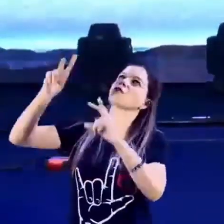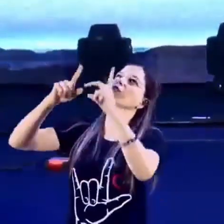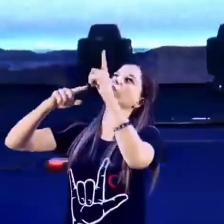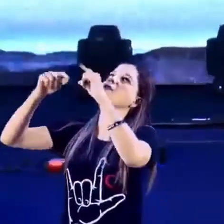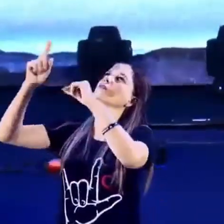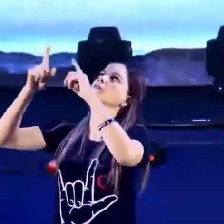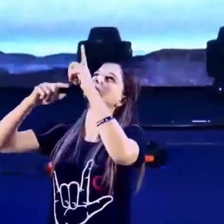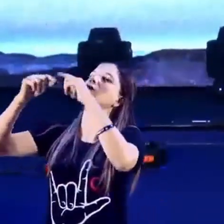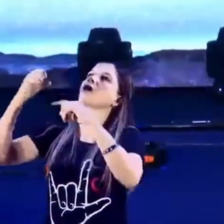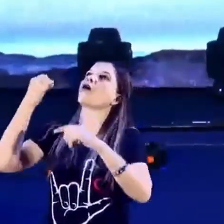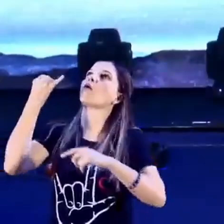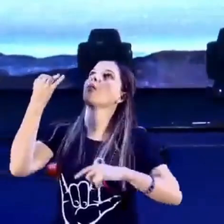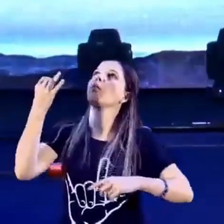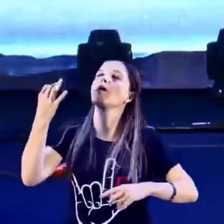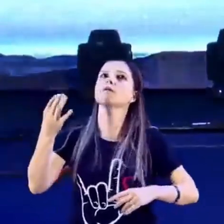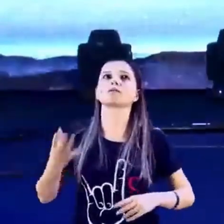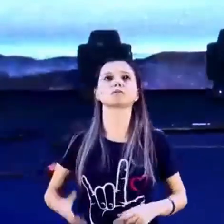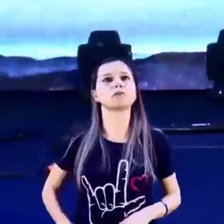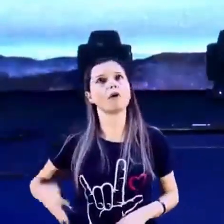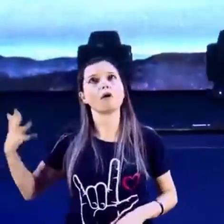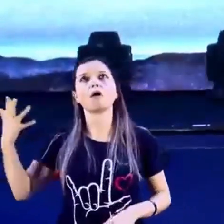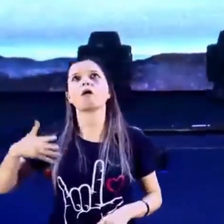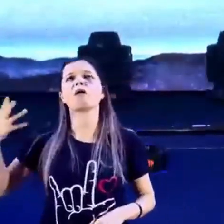isso? Não necessidade.